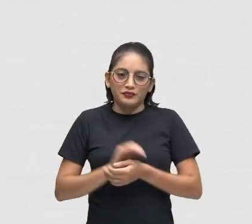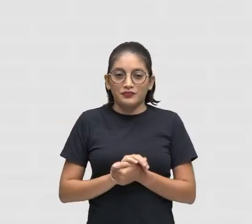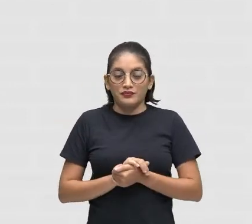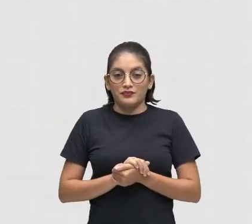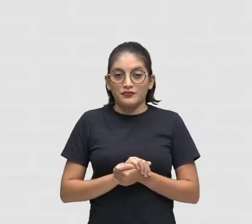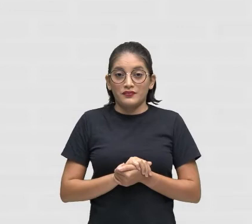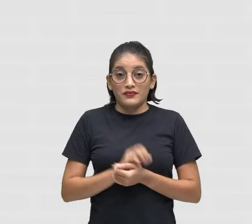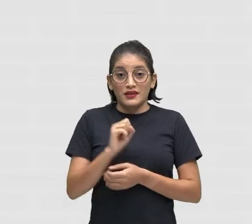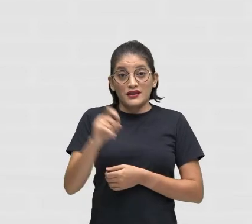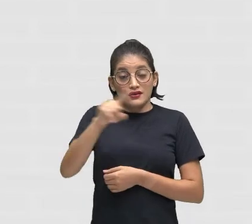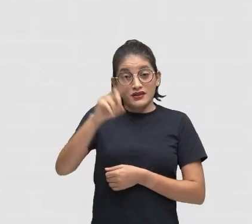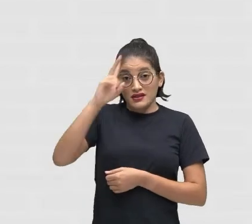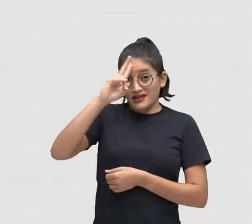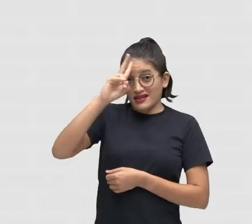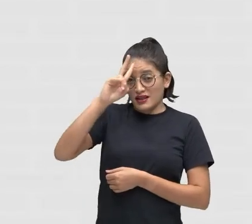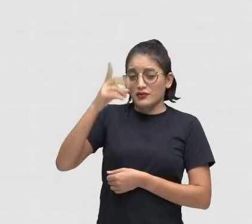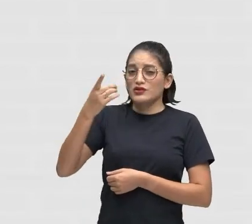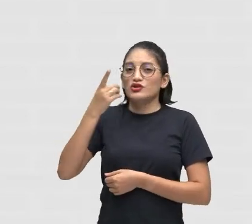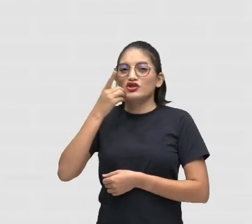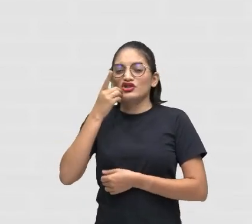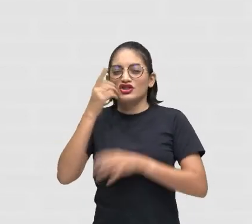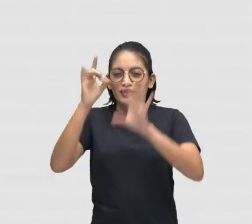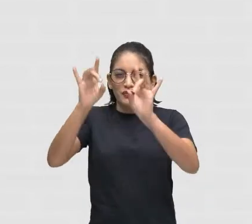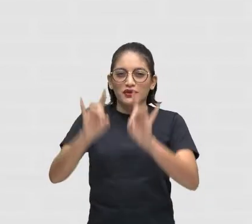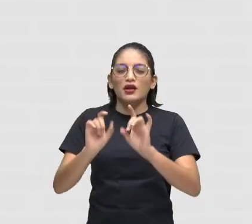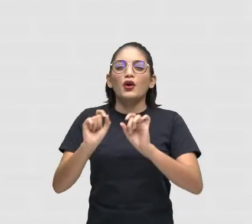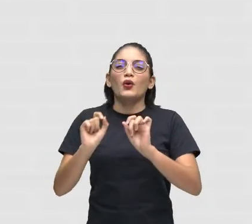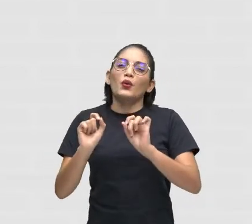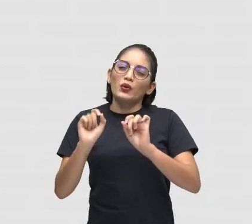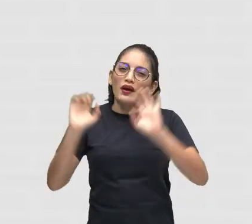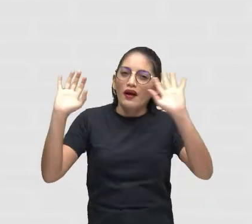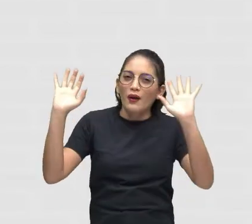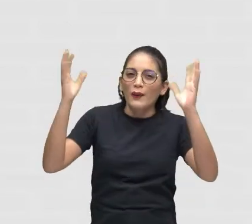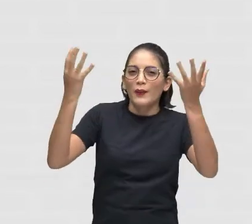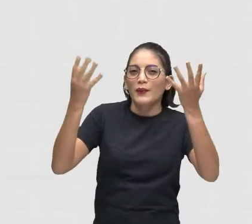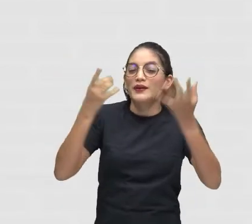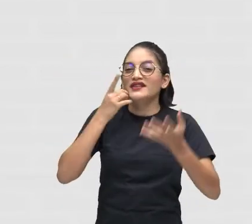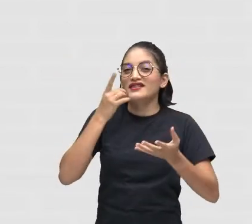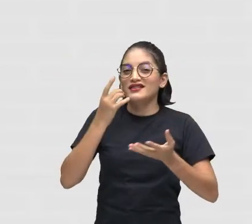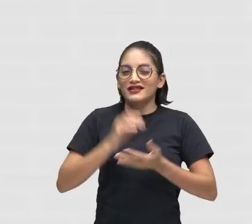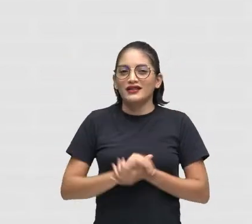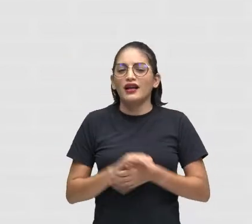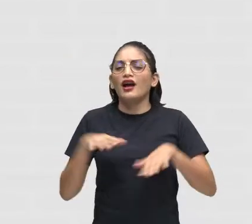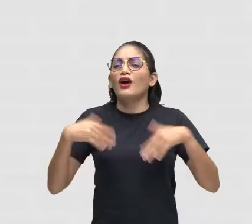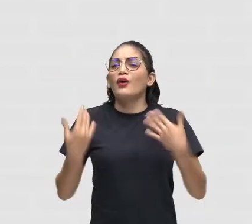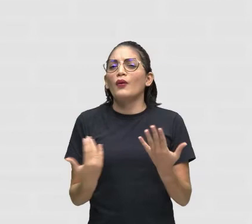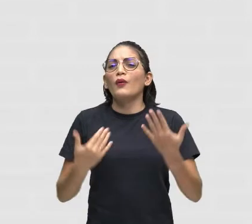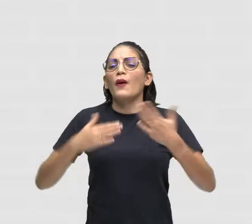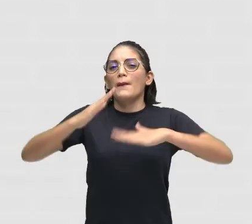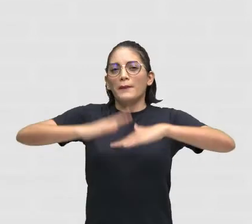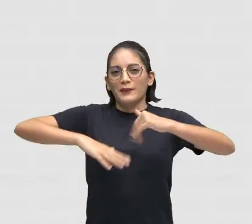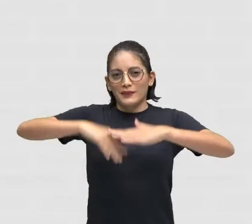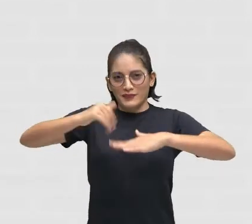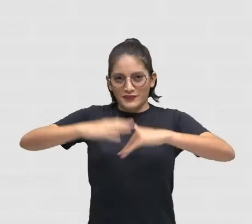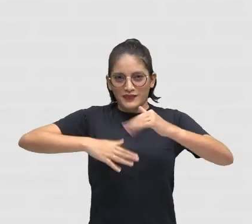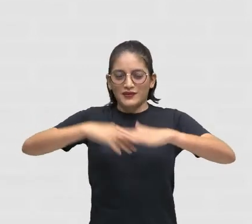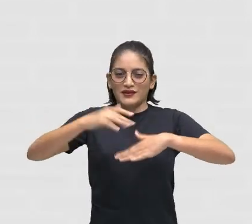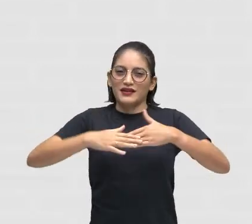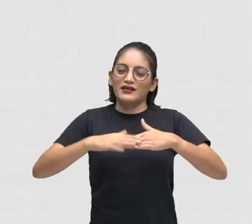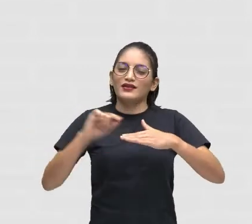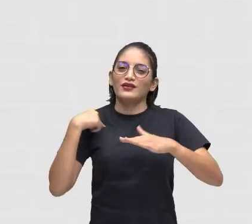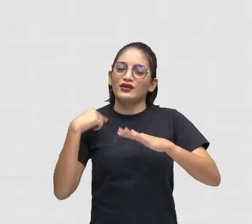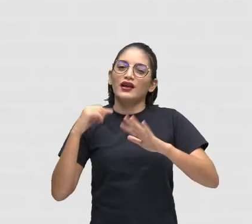vocês lembram Dessa data O que é comemorado Nesse dia Que profissional É esse Que nós